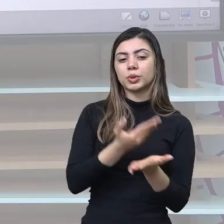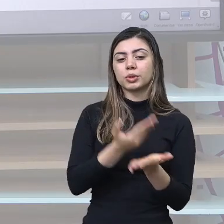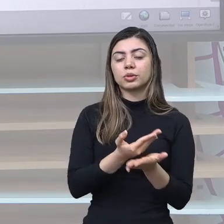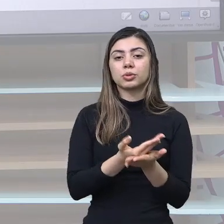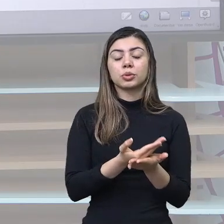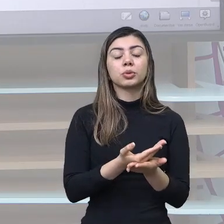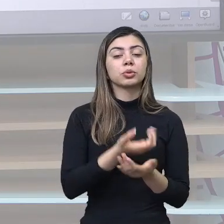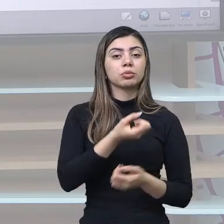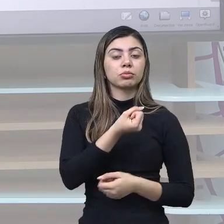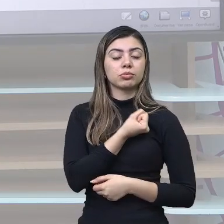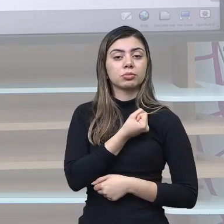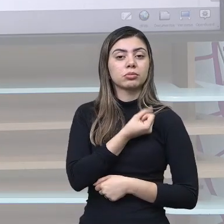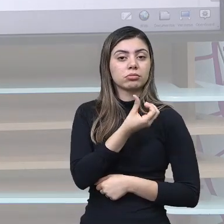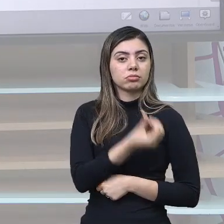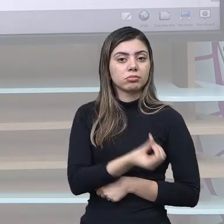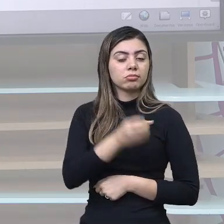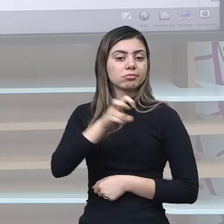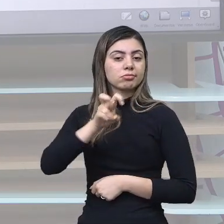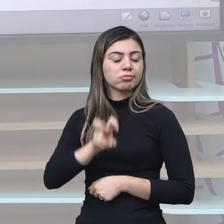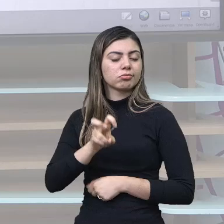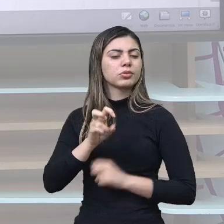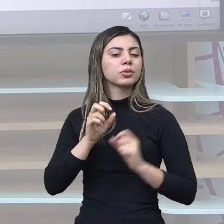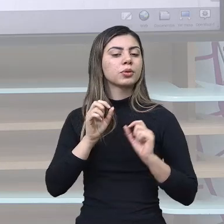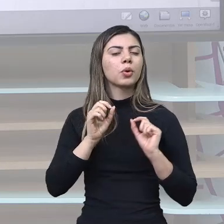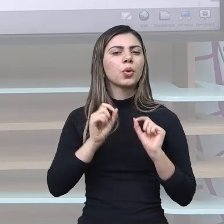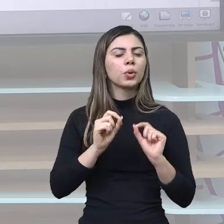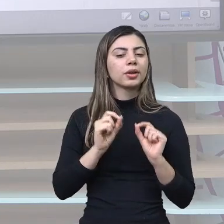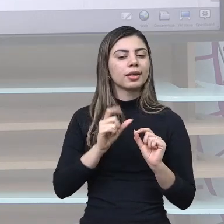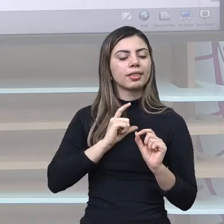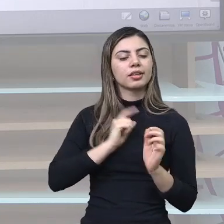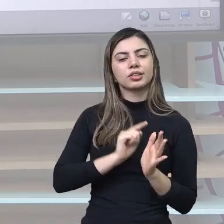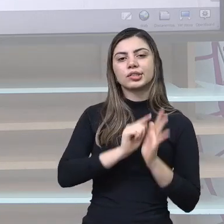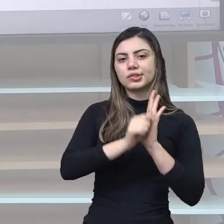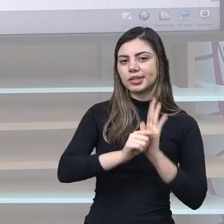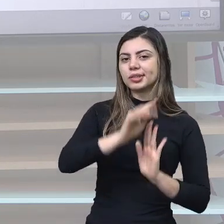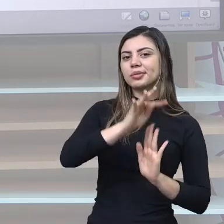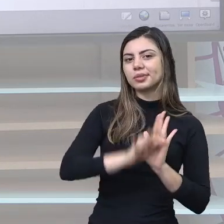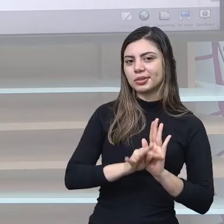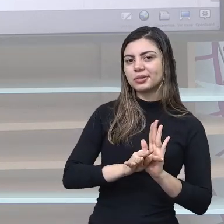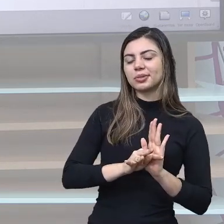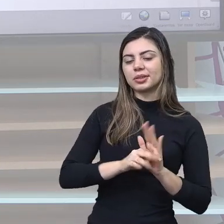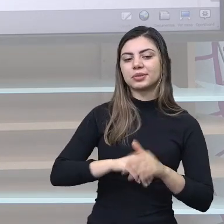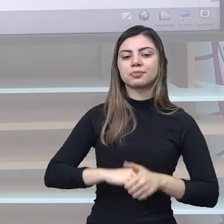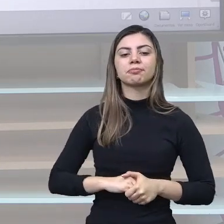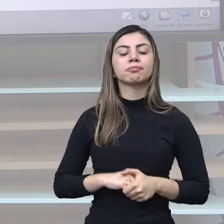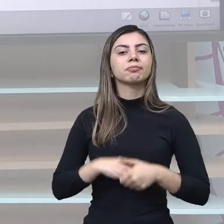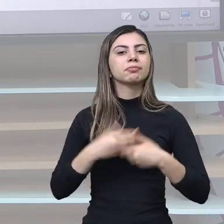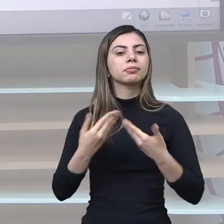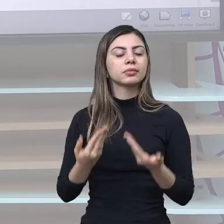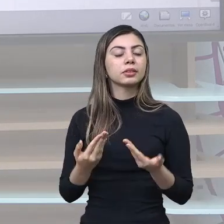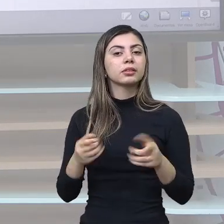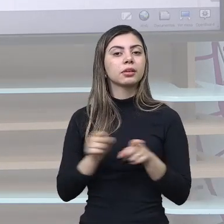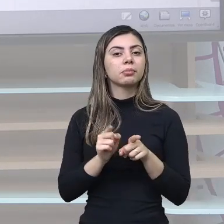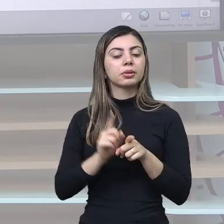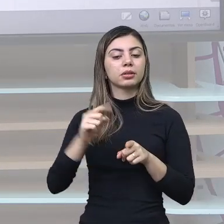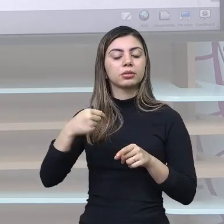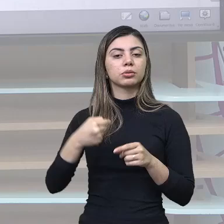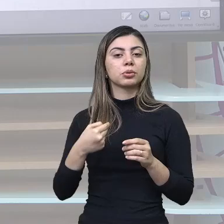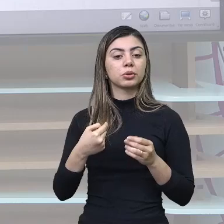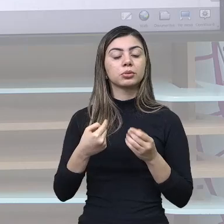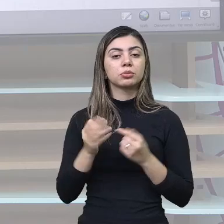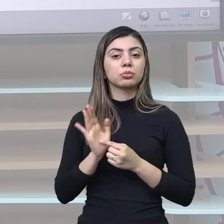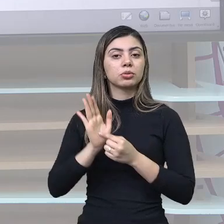aula 65, mas sobre gêneros textuais. E pontuamos com